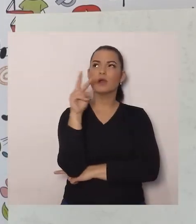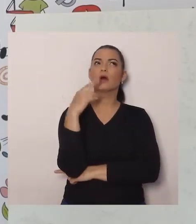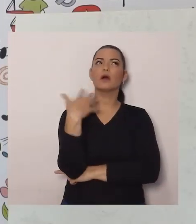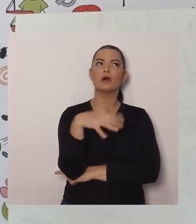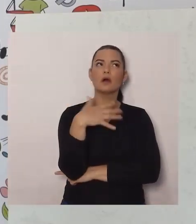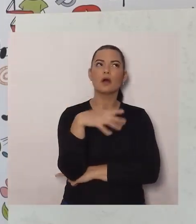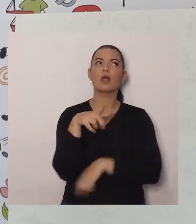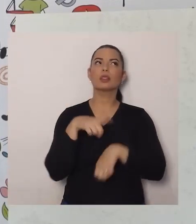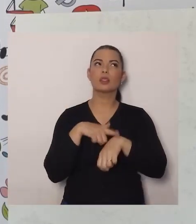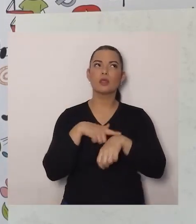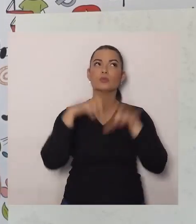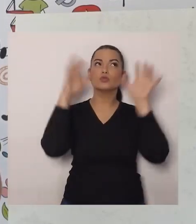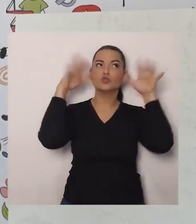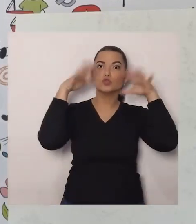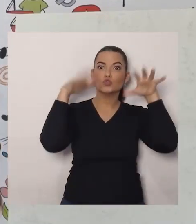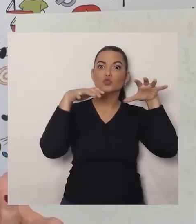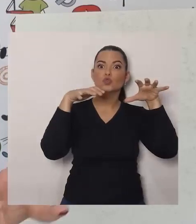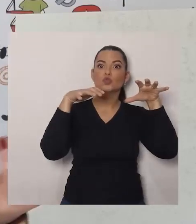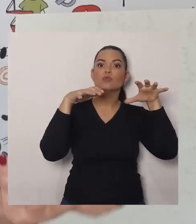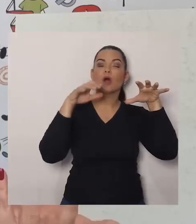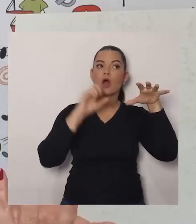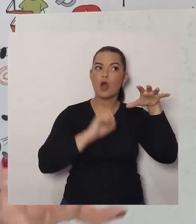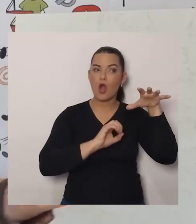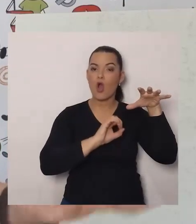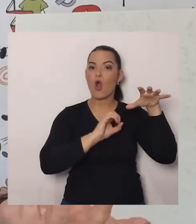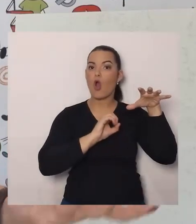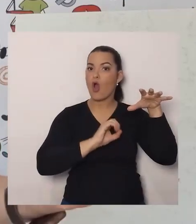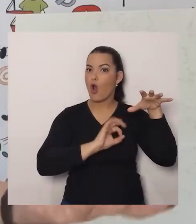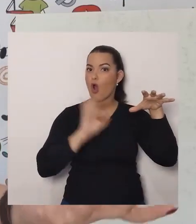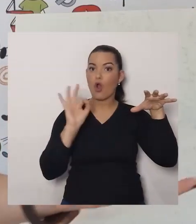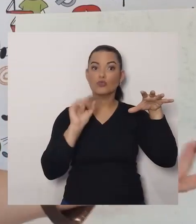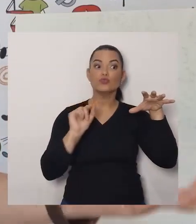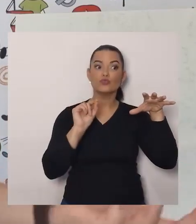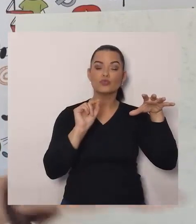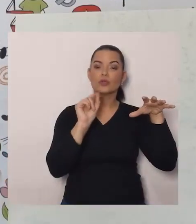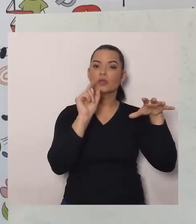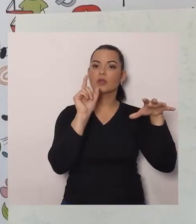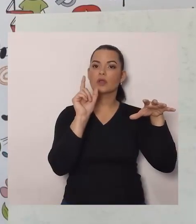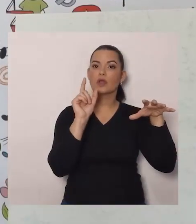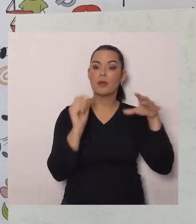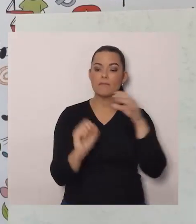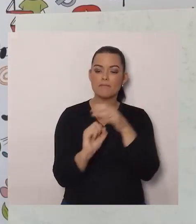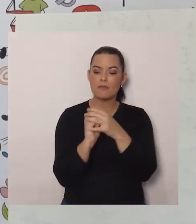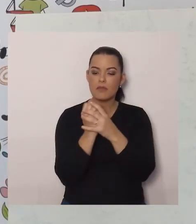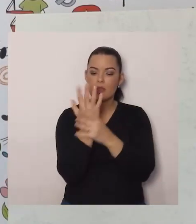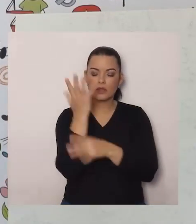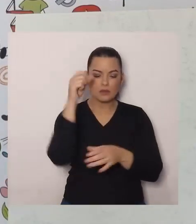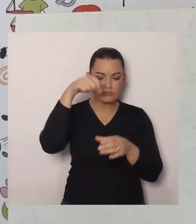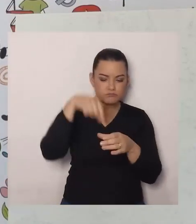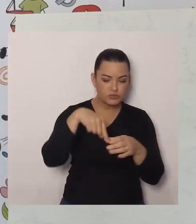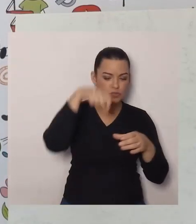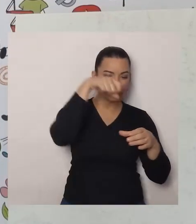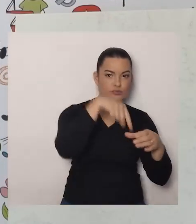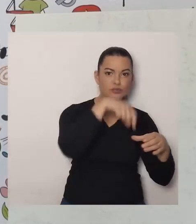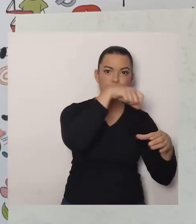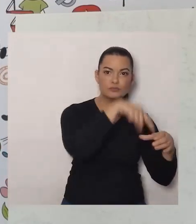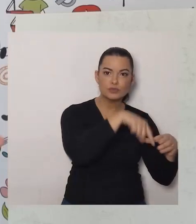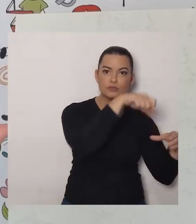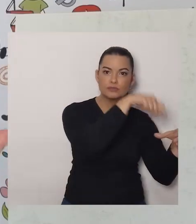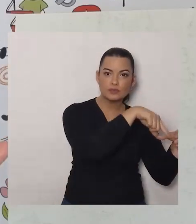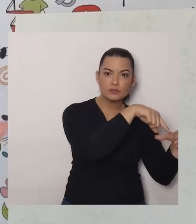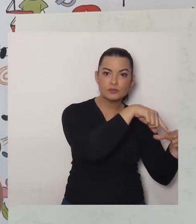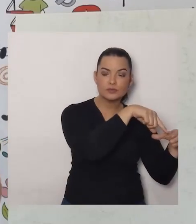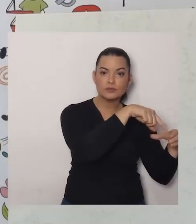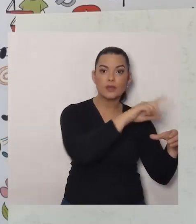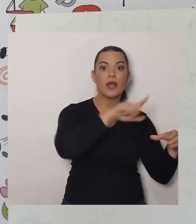Boa para plantar, E aí depois, Nós tínhamos, A época da colheita, Então tudo isso, Baseado